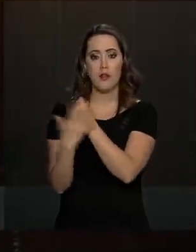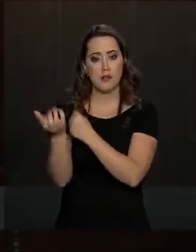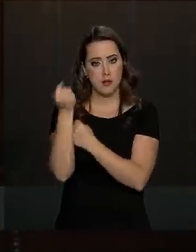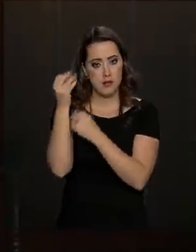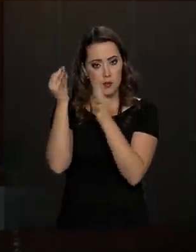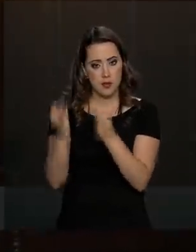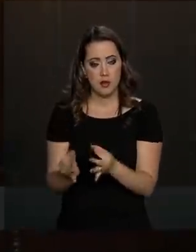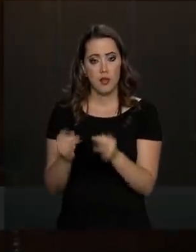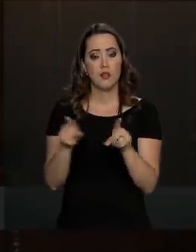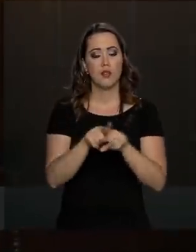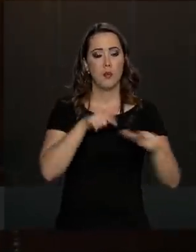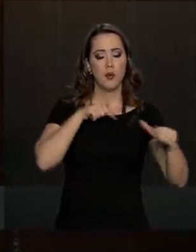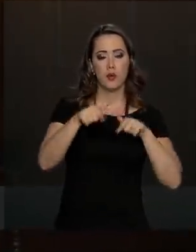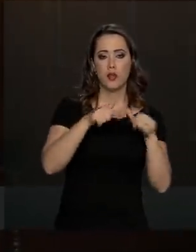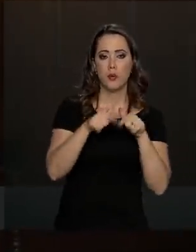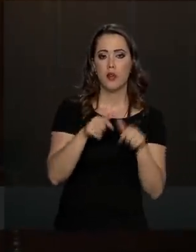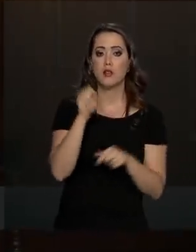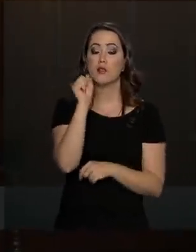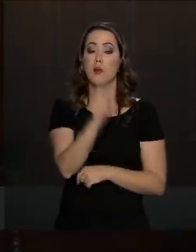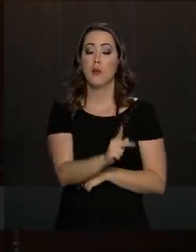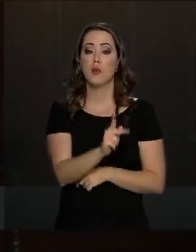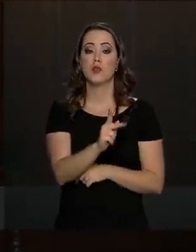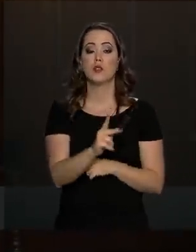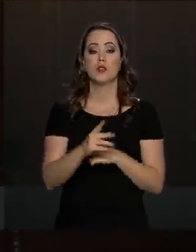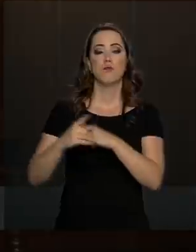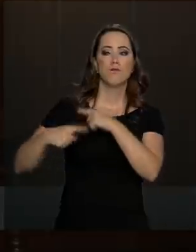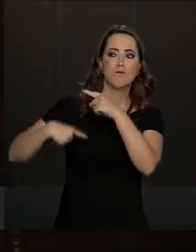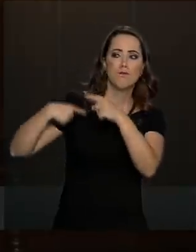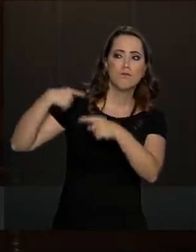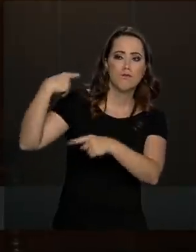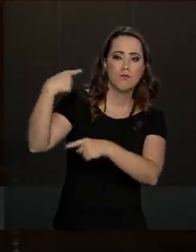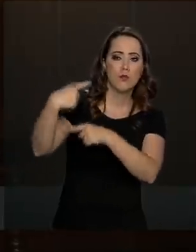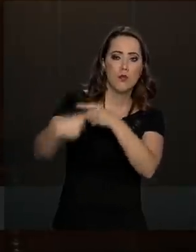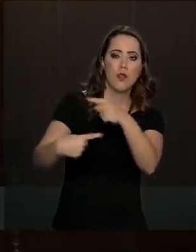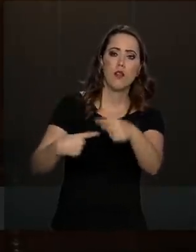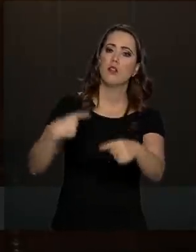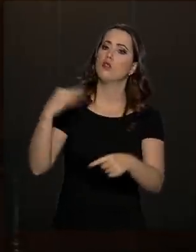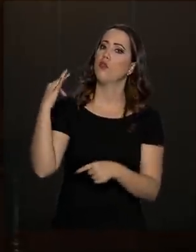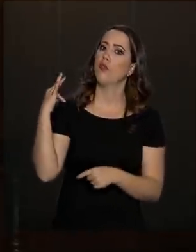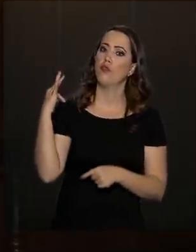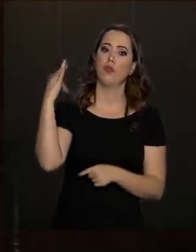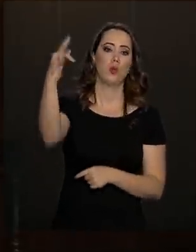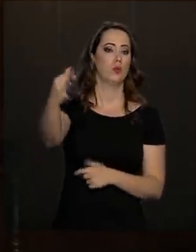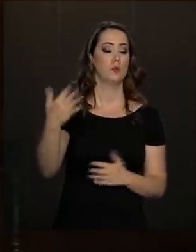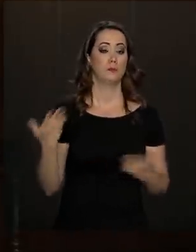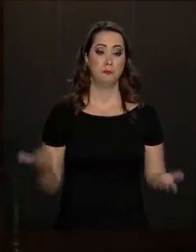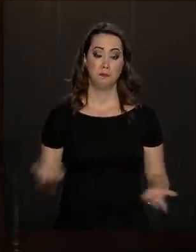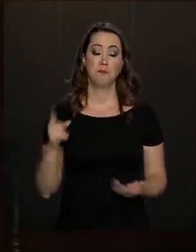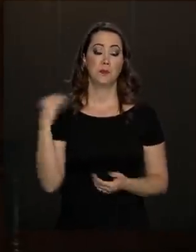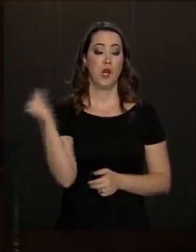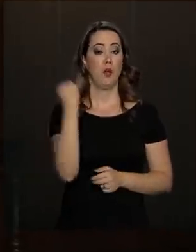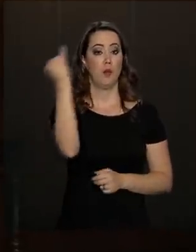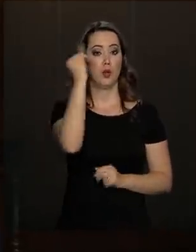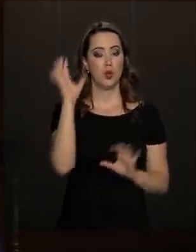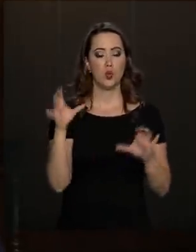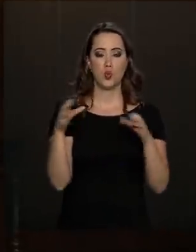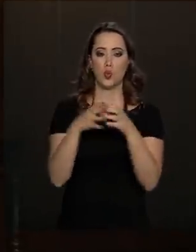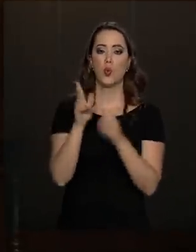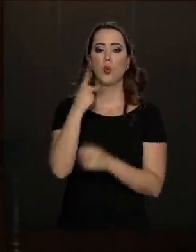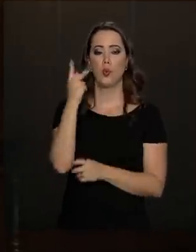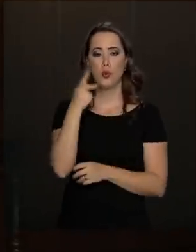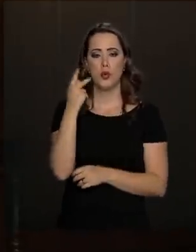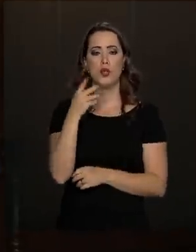emprego e as aposentadorias das gerações futuras. Então, é muito importante, e a classe política parece ter